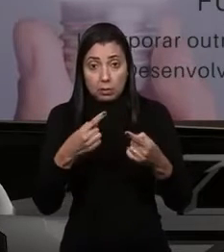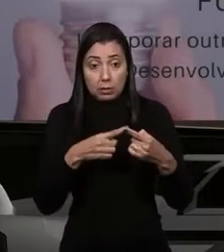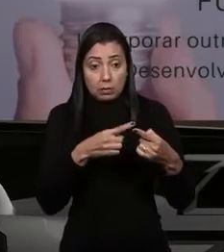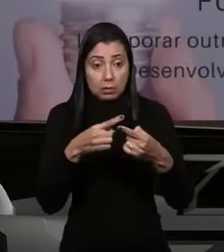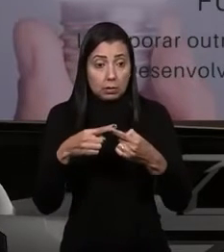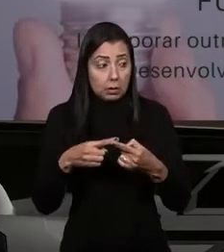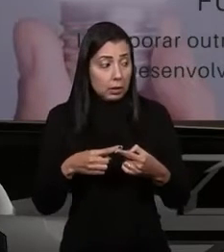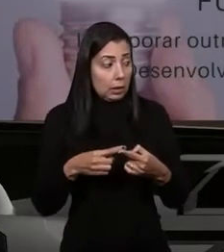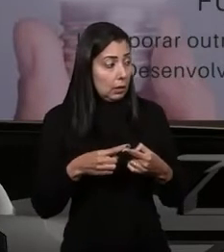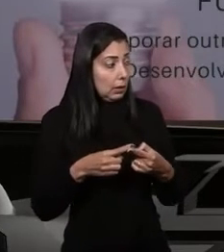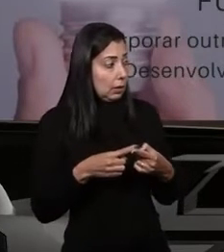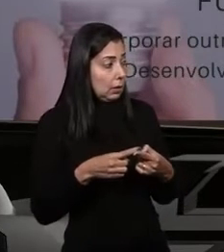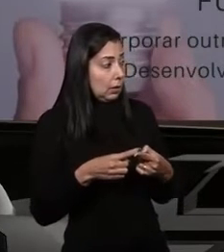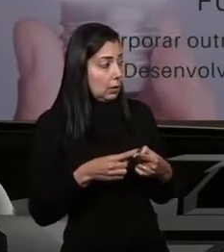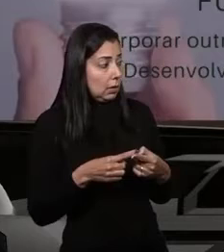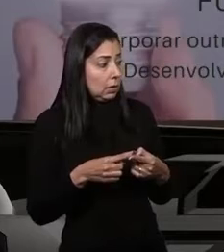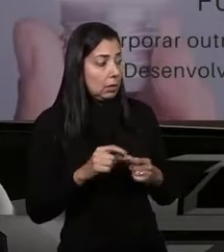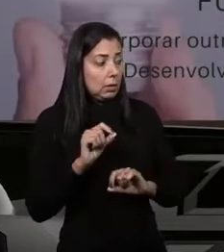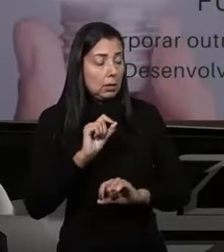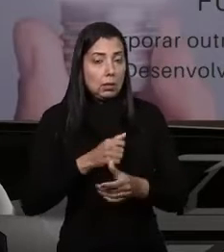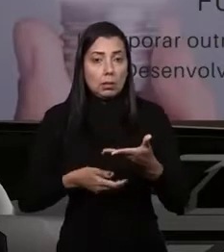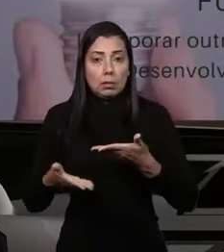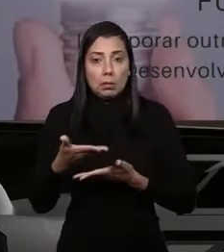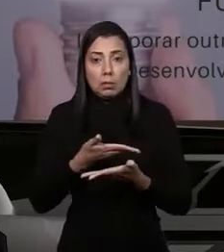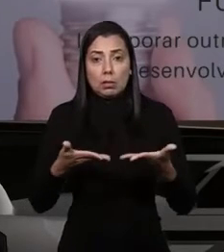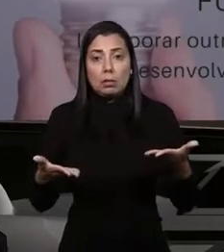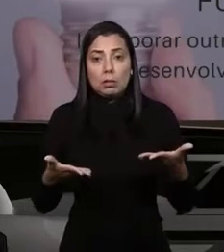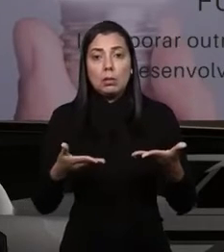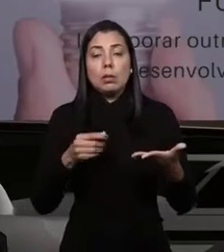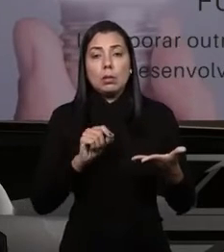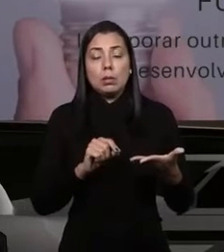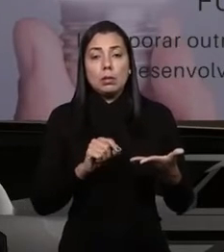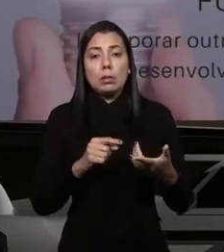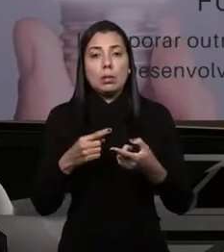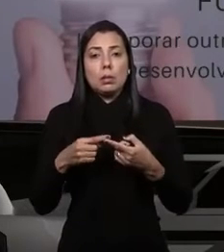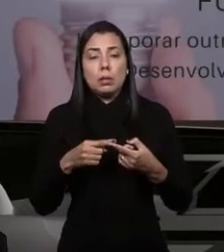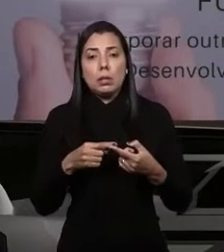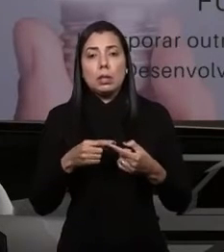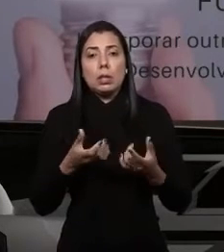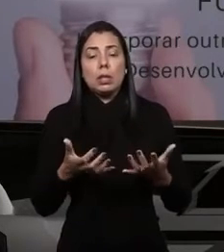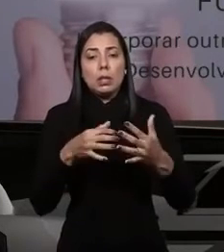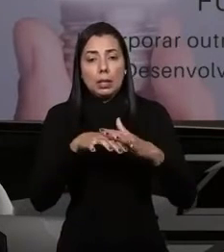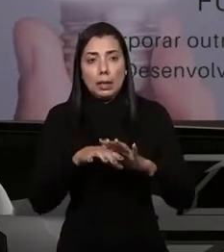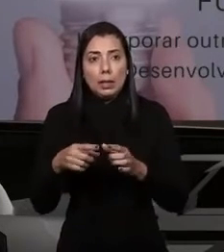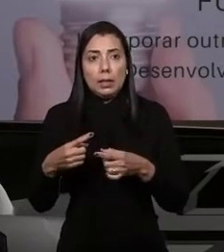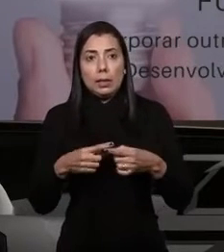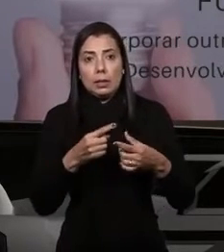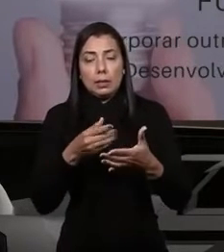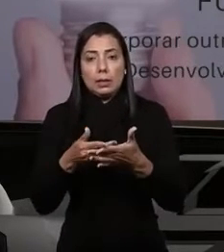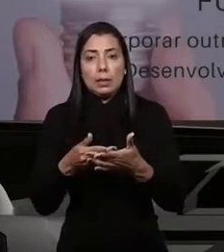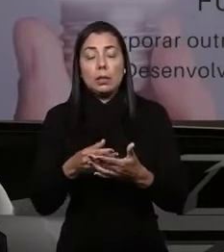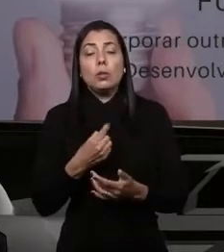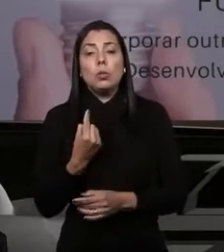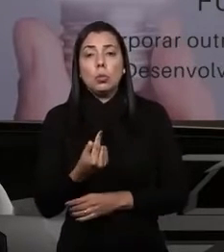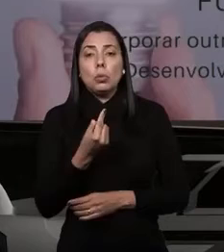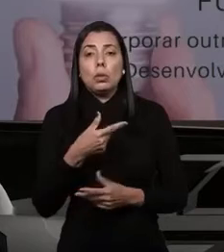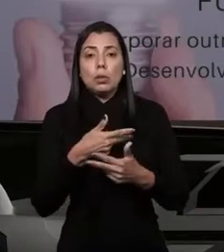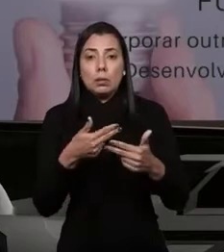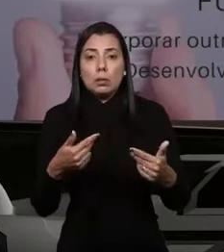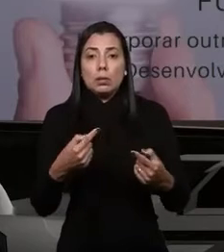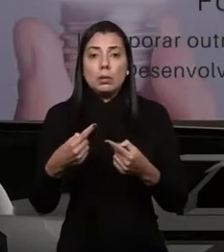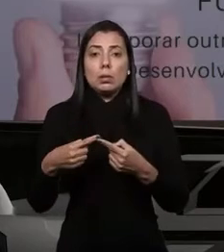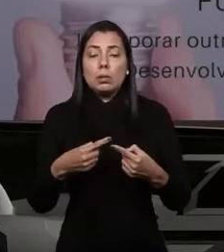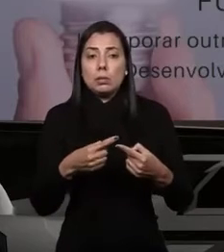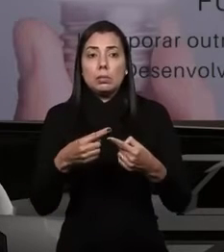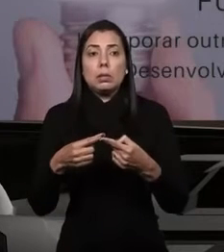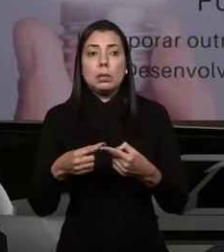nos leitos hospitalares, enfermaria por enfermaria, e passamos a integrar essas informações dentro de um único instrumento que nos